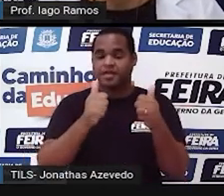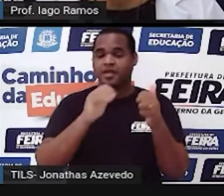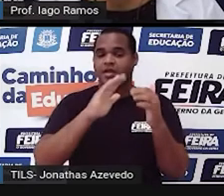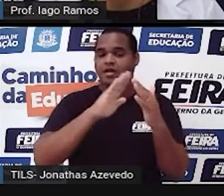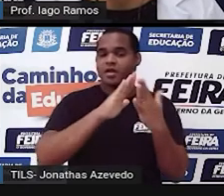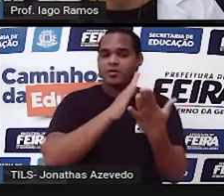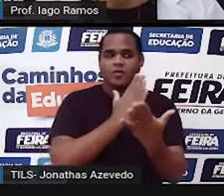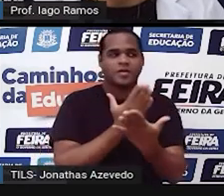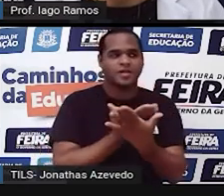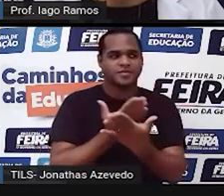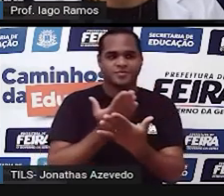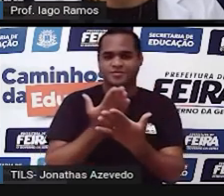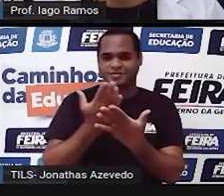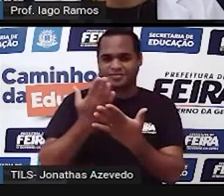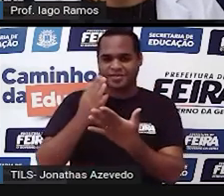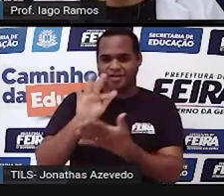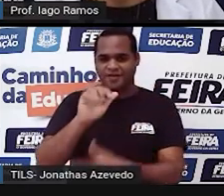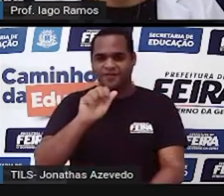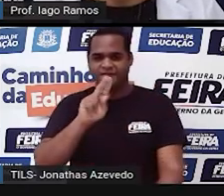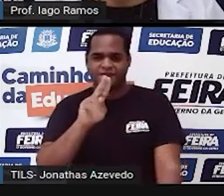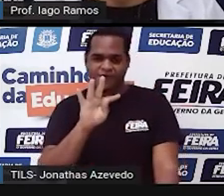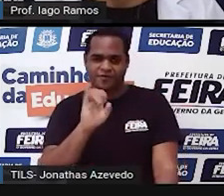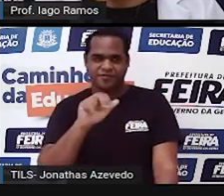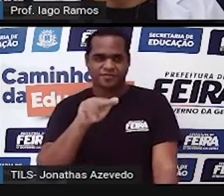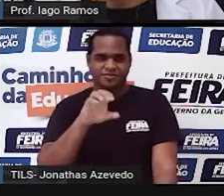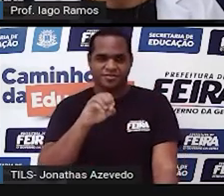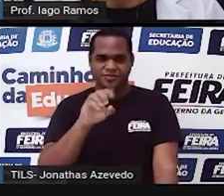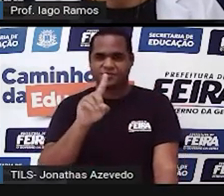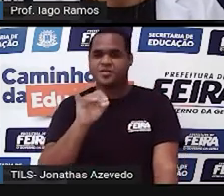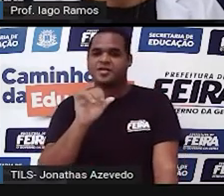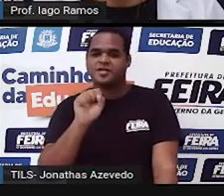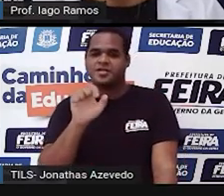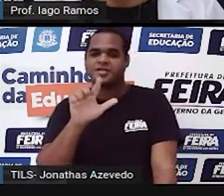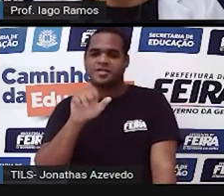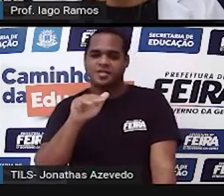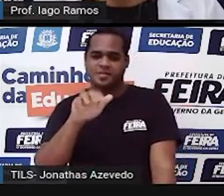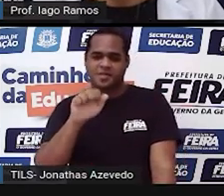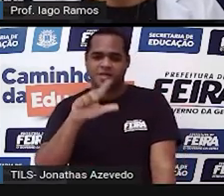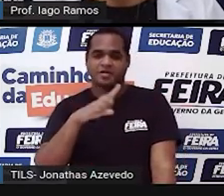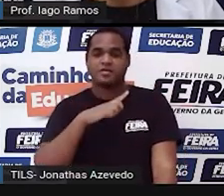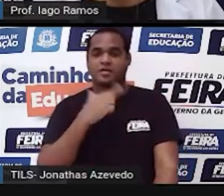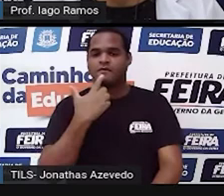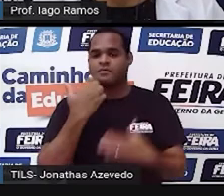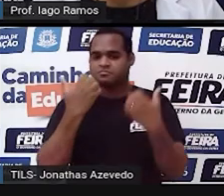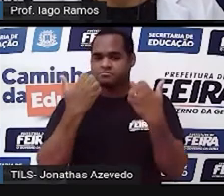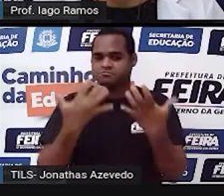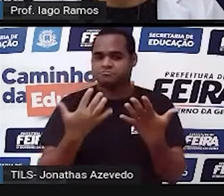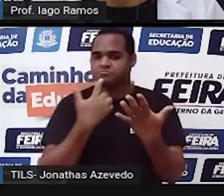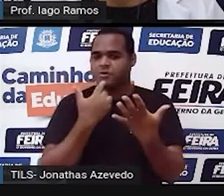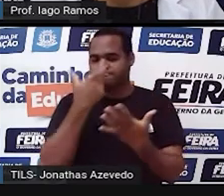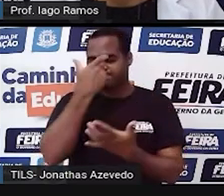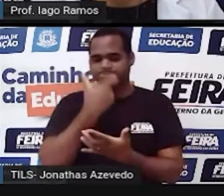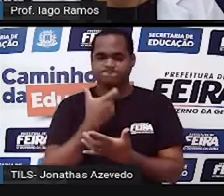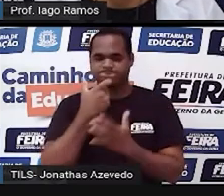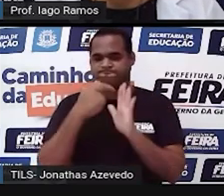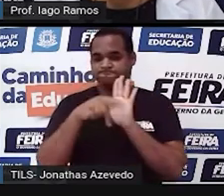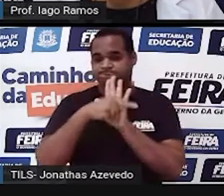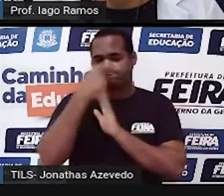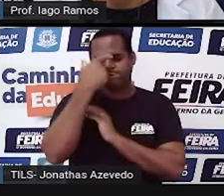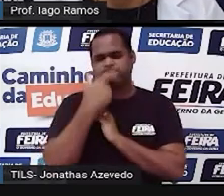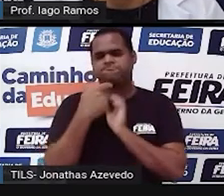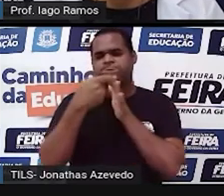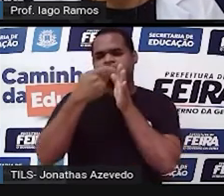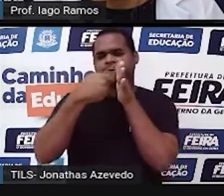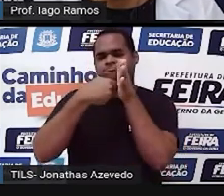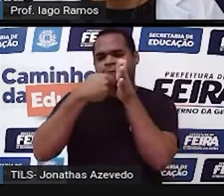escola municipal Faustino Dias Lima e um pouco das minhas características aqui do